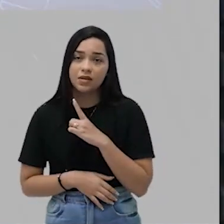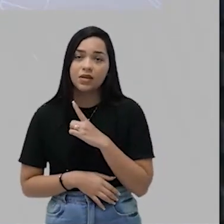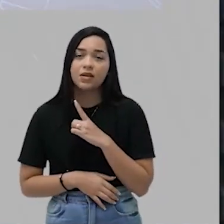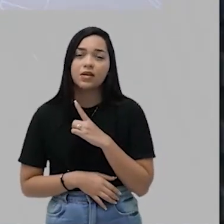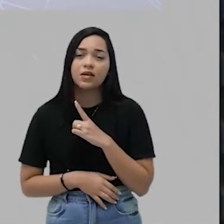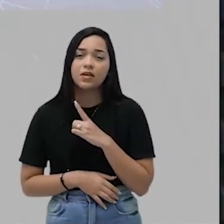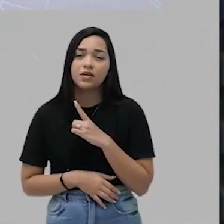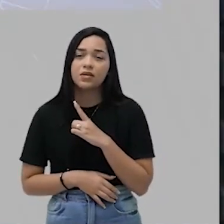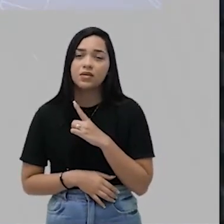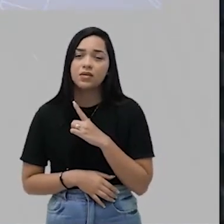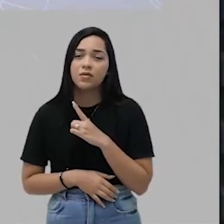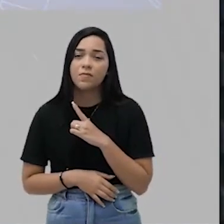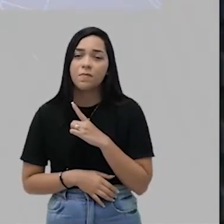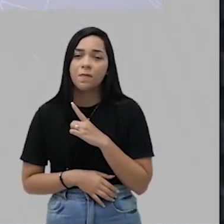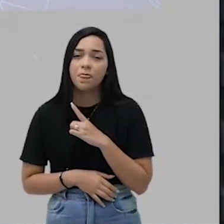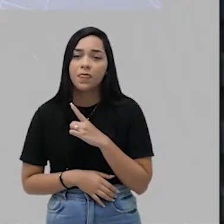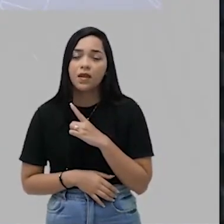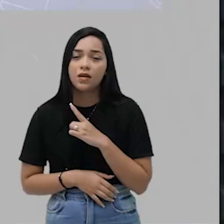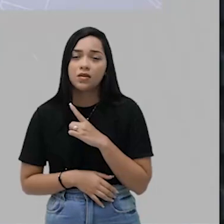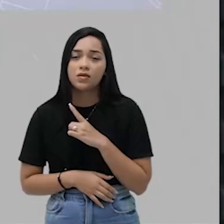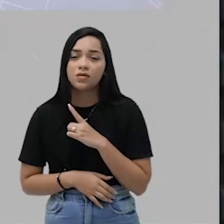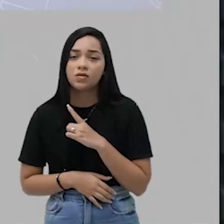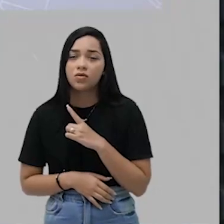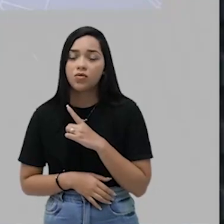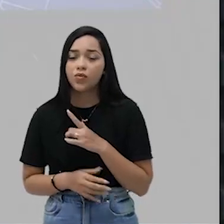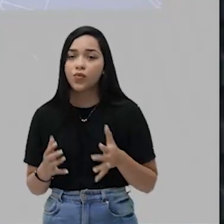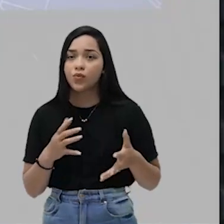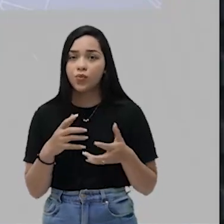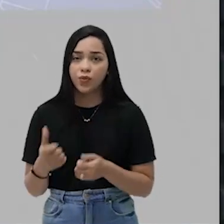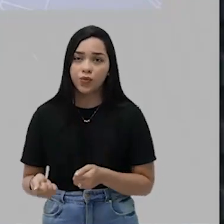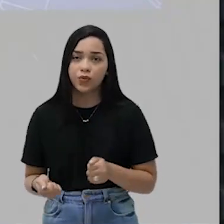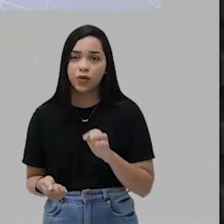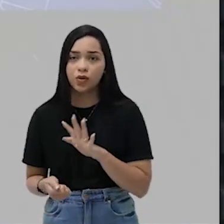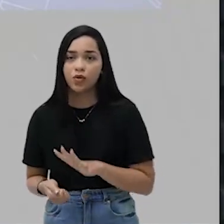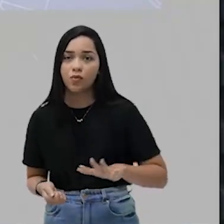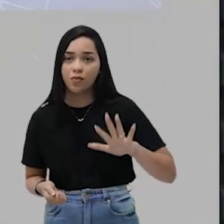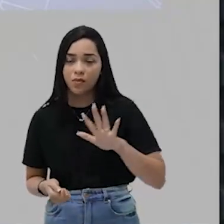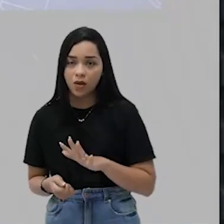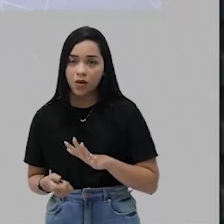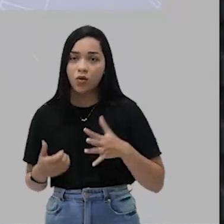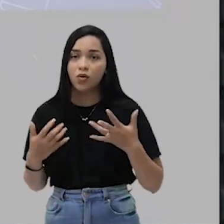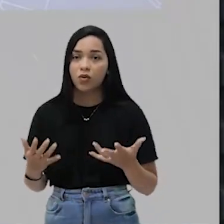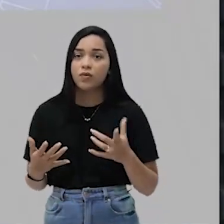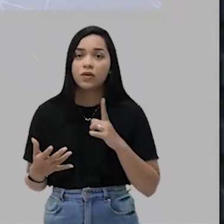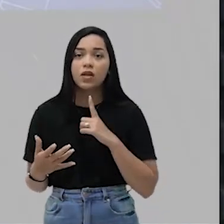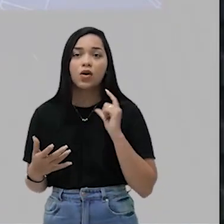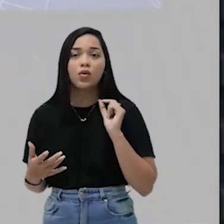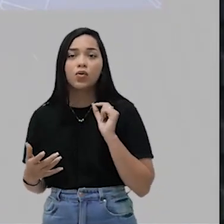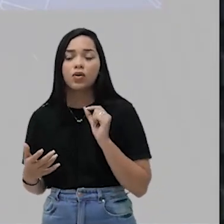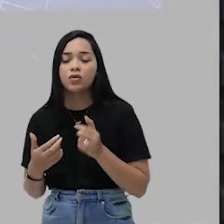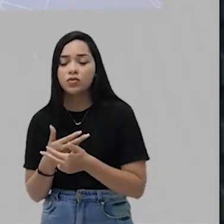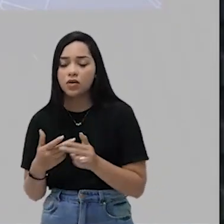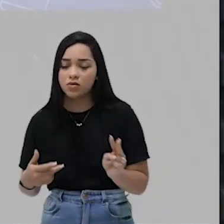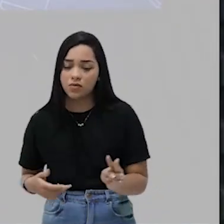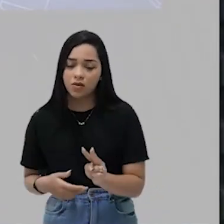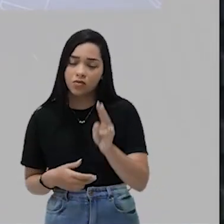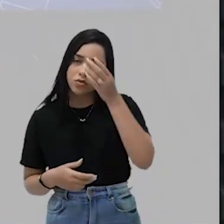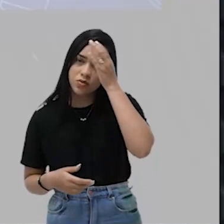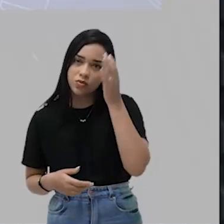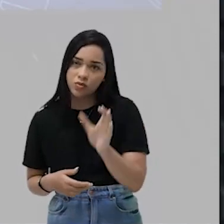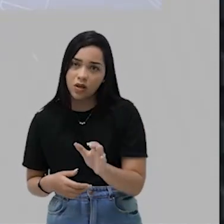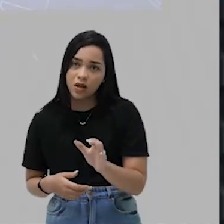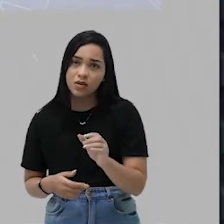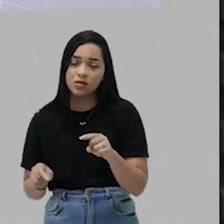que nós teremos. Além disso, esse mundo europeu, ele vai impor os seus valores culturais.